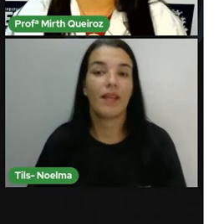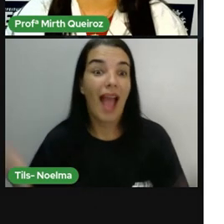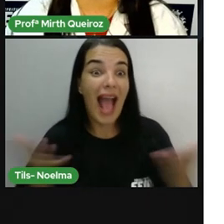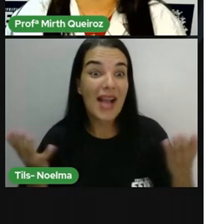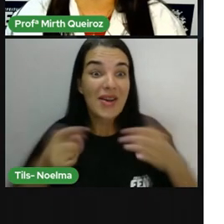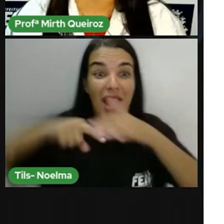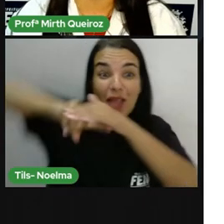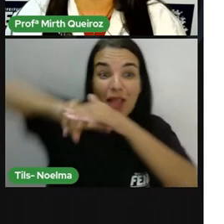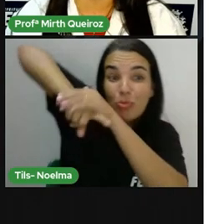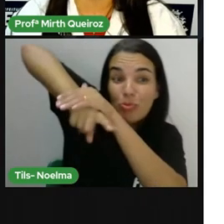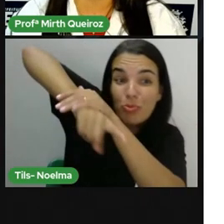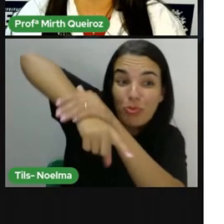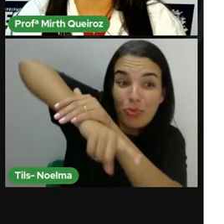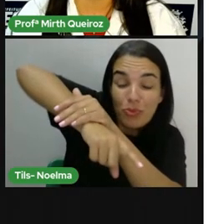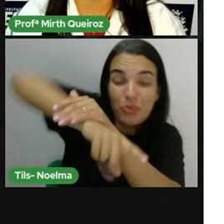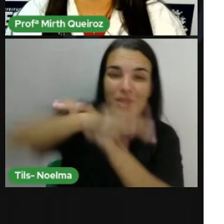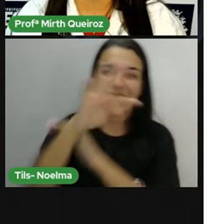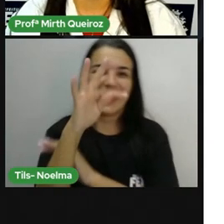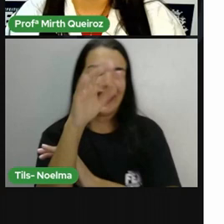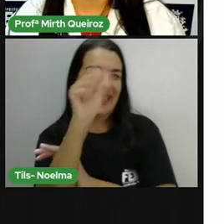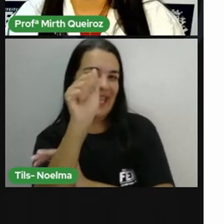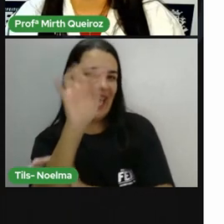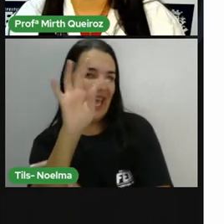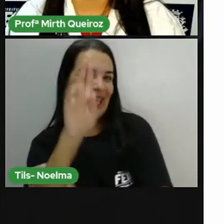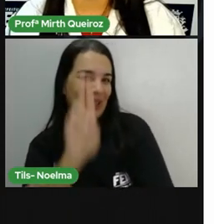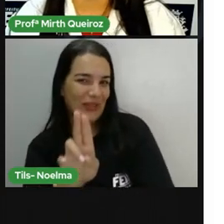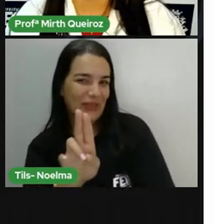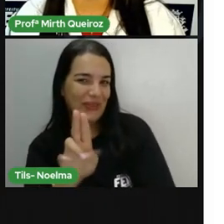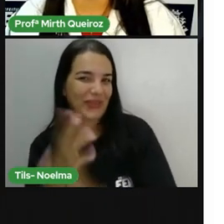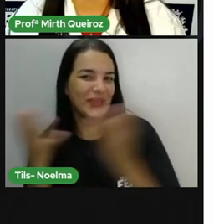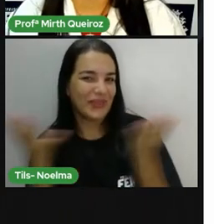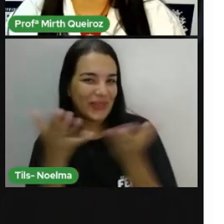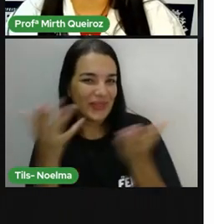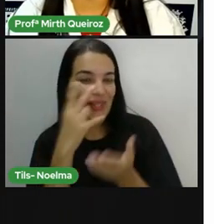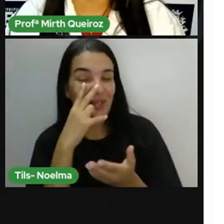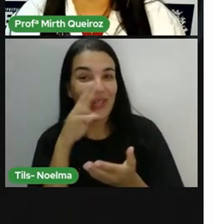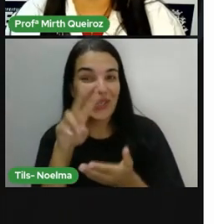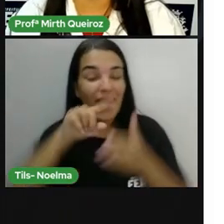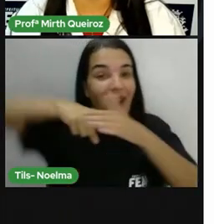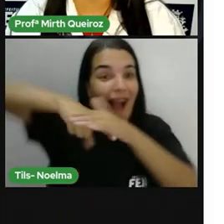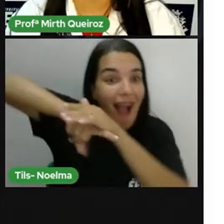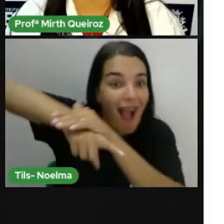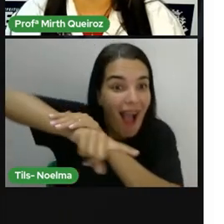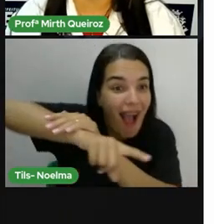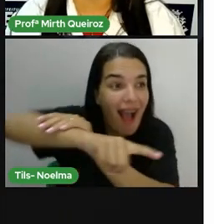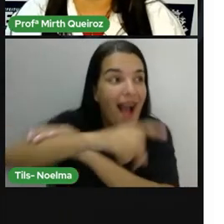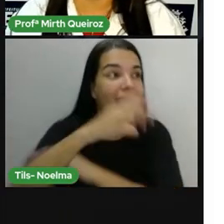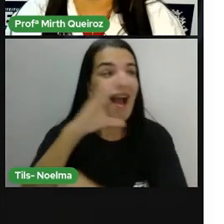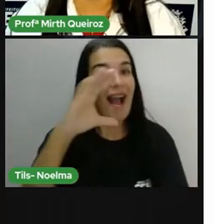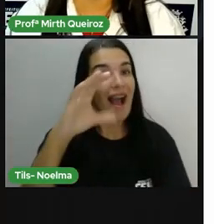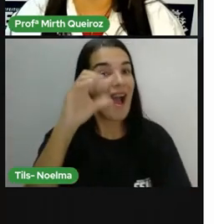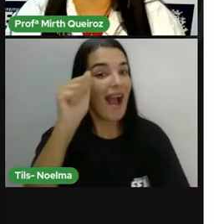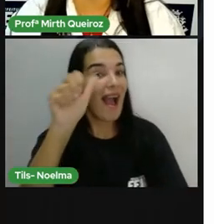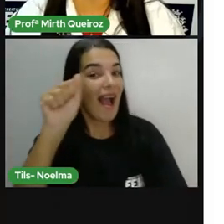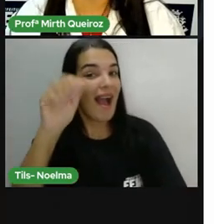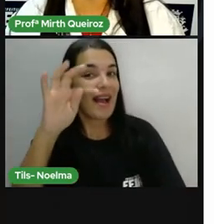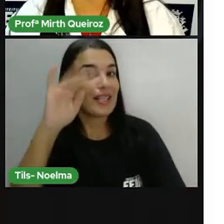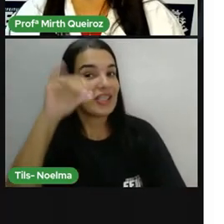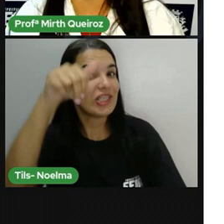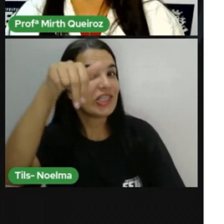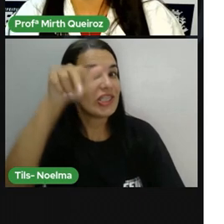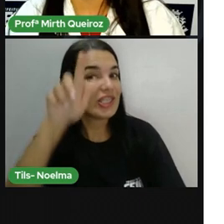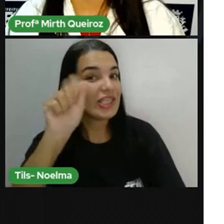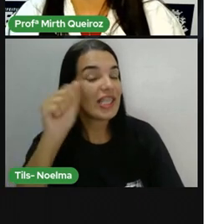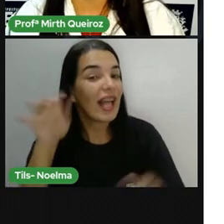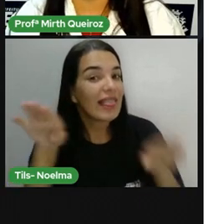Tatubola. Nós já falamos sobre tatubola, né? Agora aqui nós temos o tatubola da caatinga, que é um dos animais da caatinga, mas pode ser